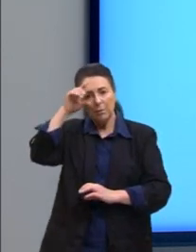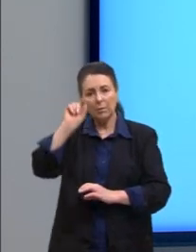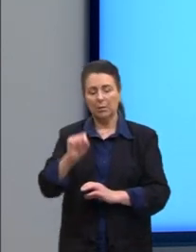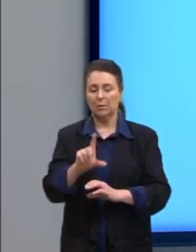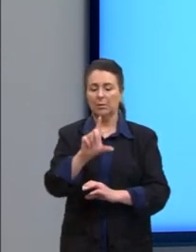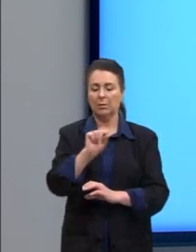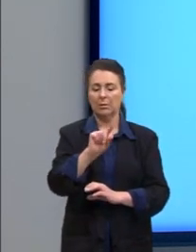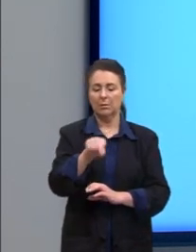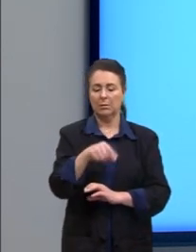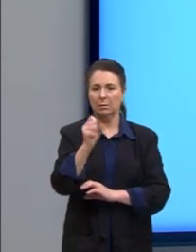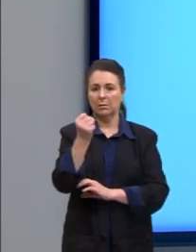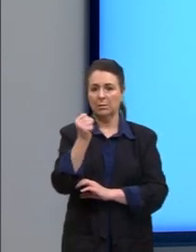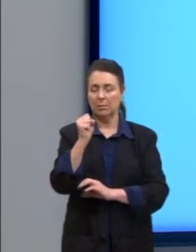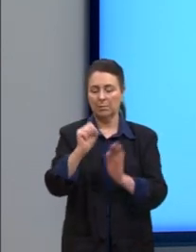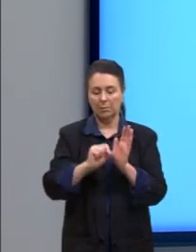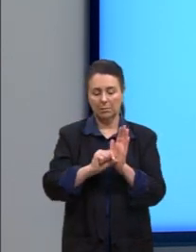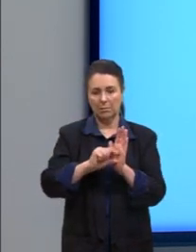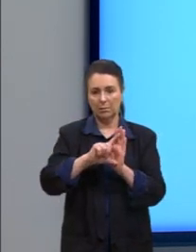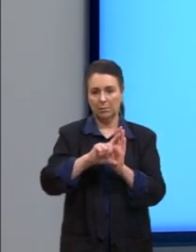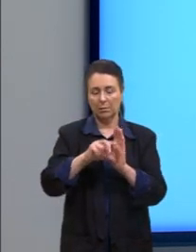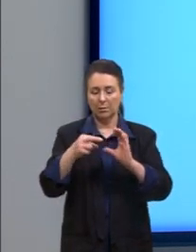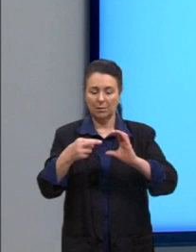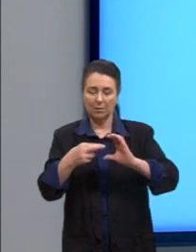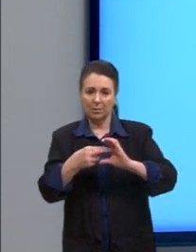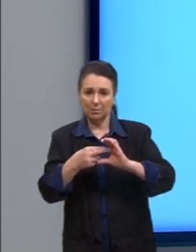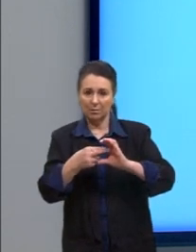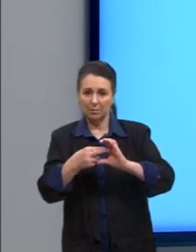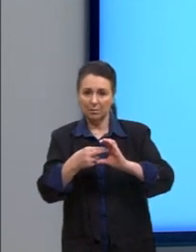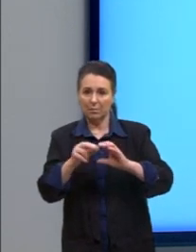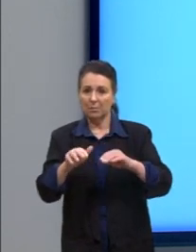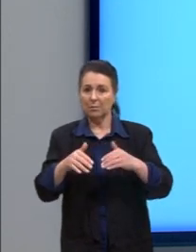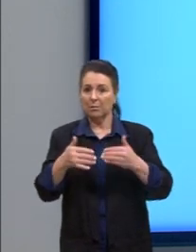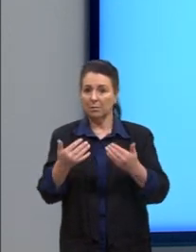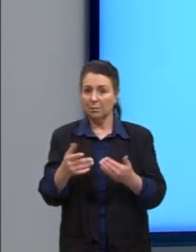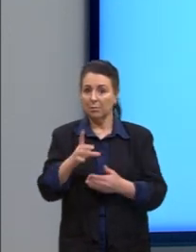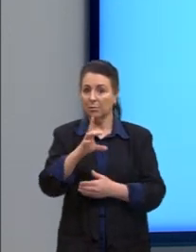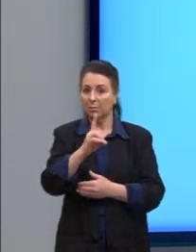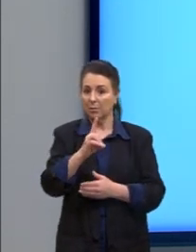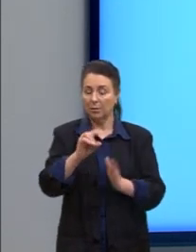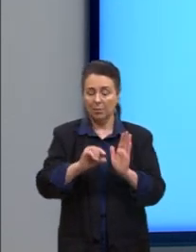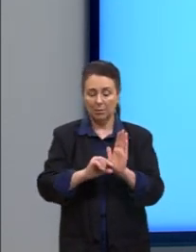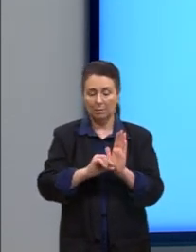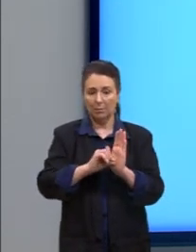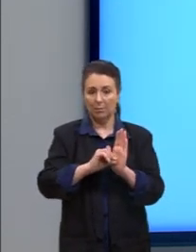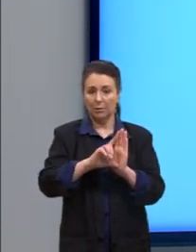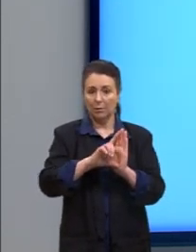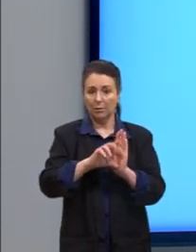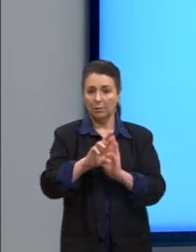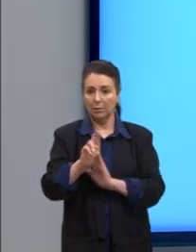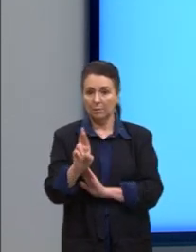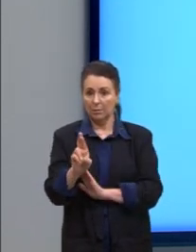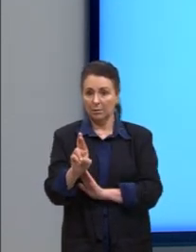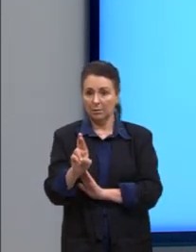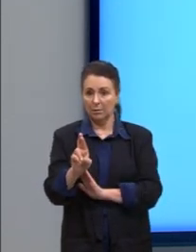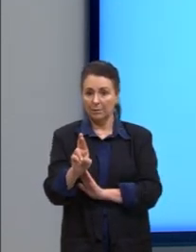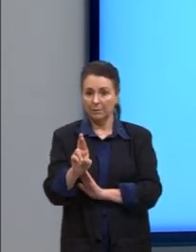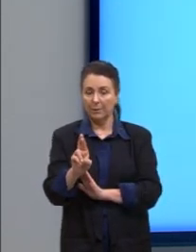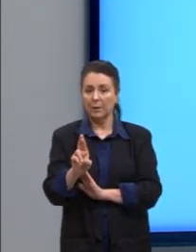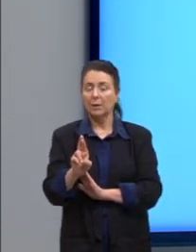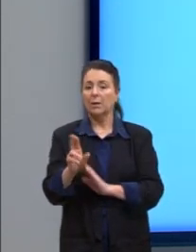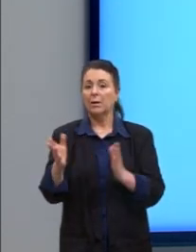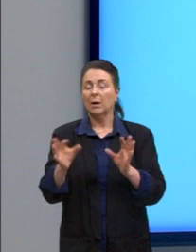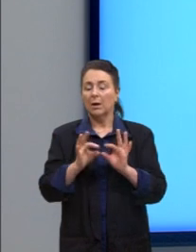10,8 é maior do que o raio, né? Então, o D é maior do que o R. Quando acontece da